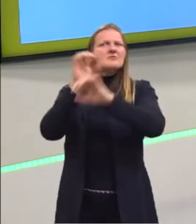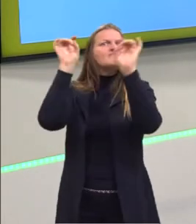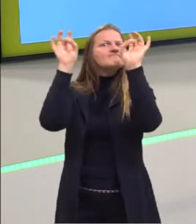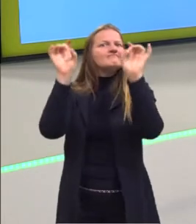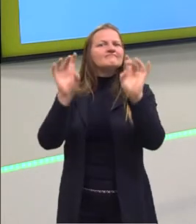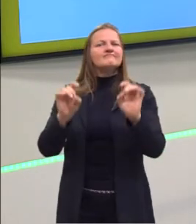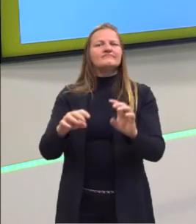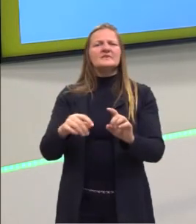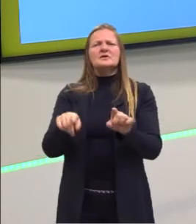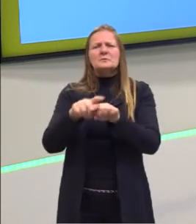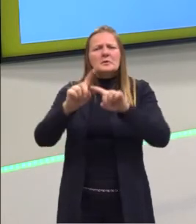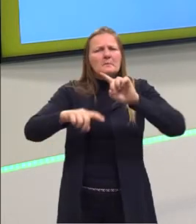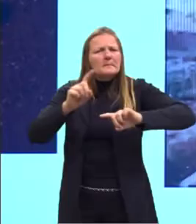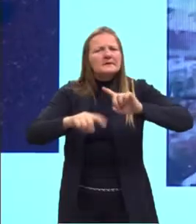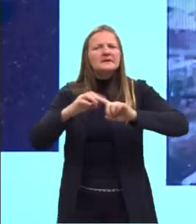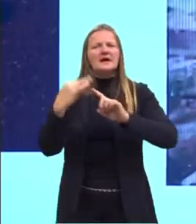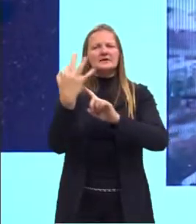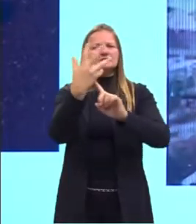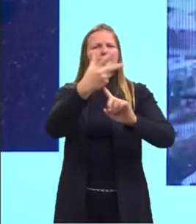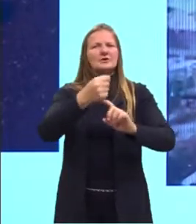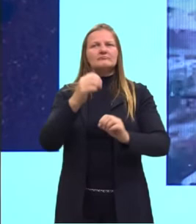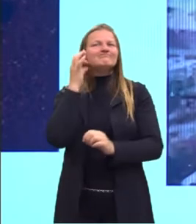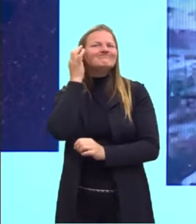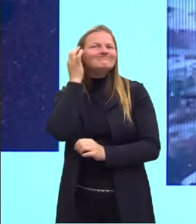objetos artísticos encontrados no local.